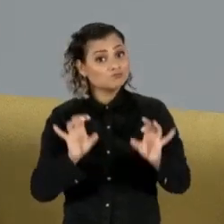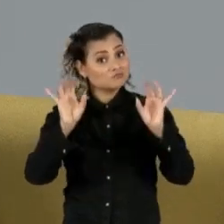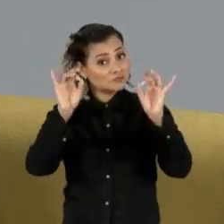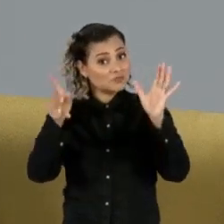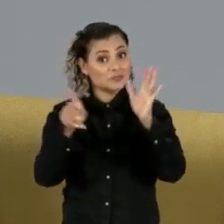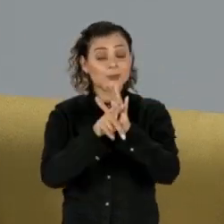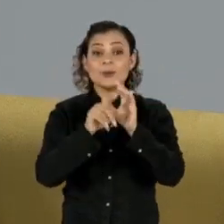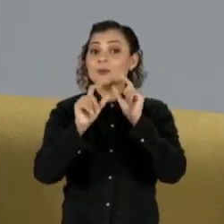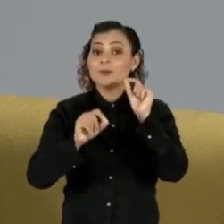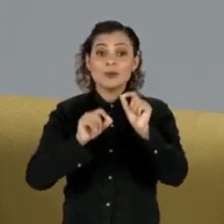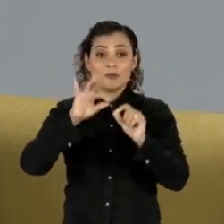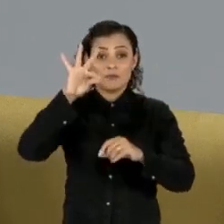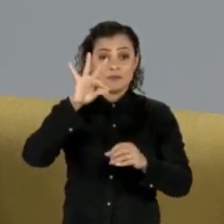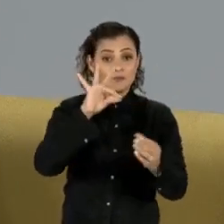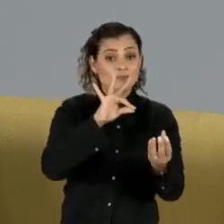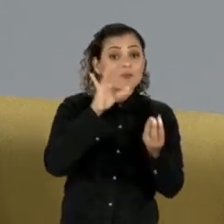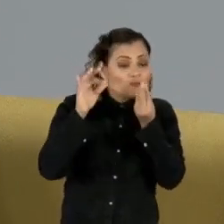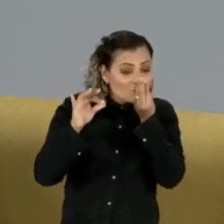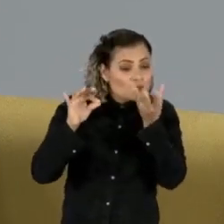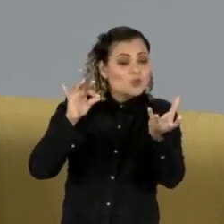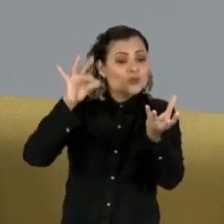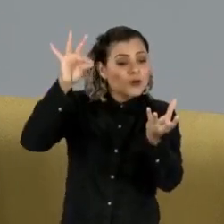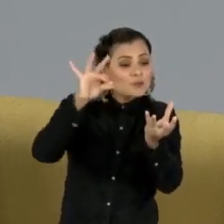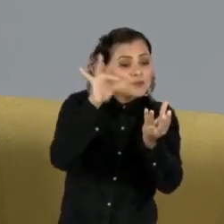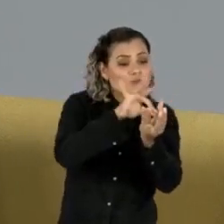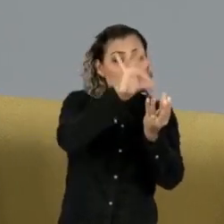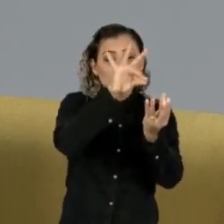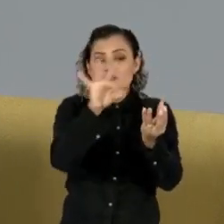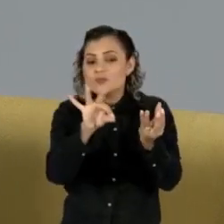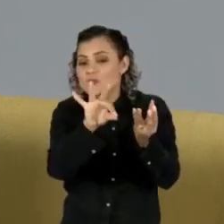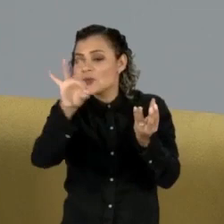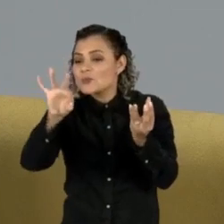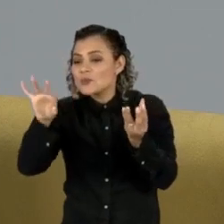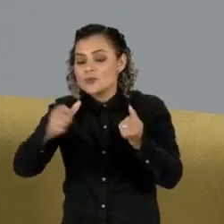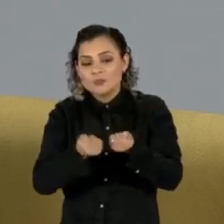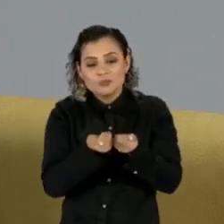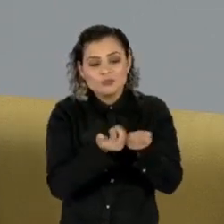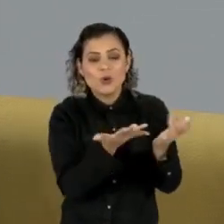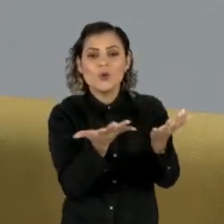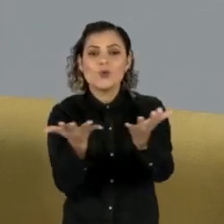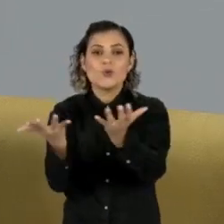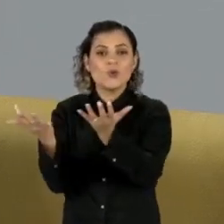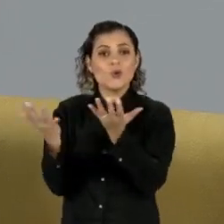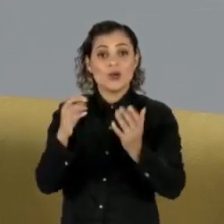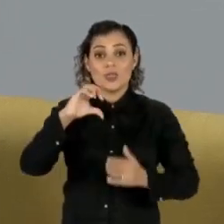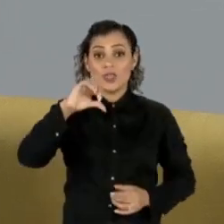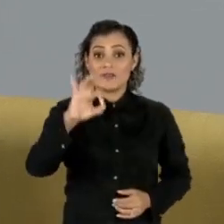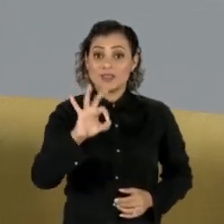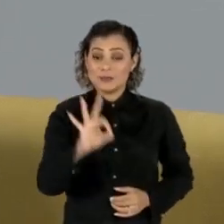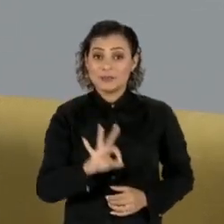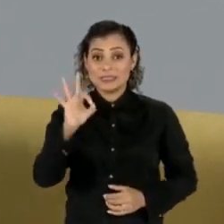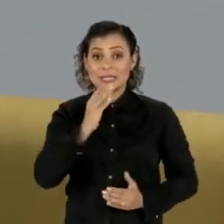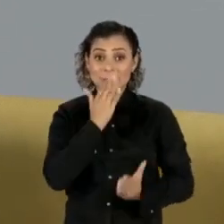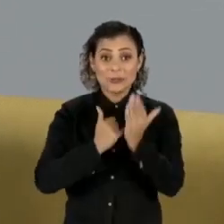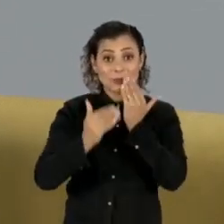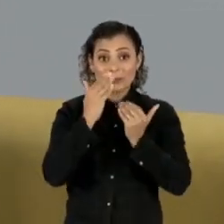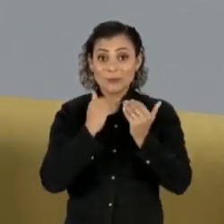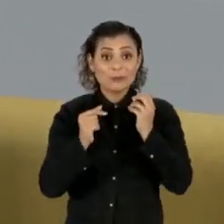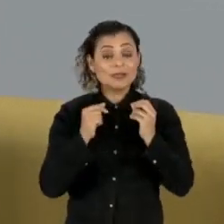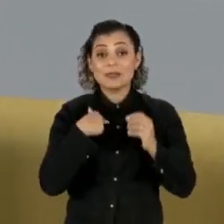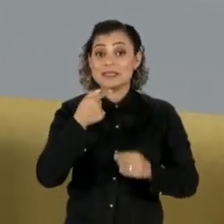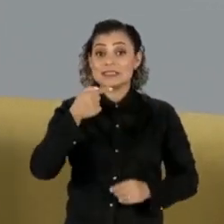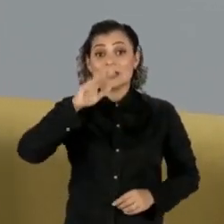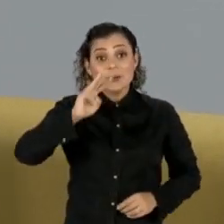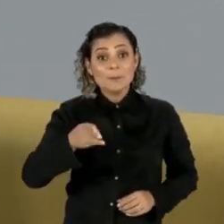responsáveis pela polinização de mais de 70 das 100 espécies de vegetais que fornecem 90% dos alimentos para esses 7